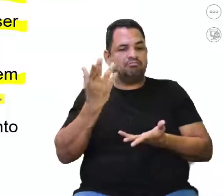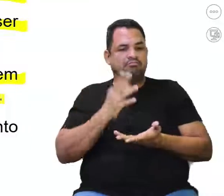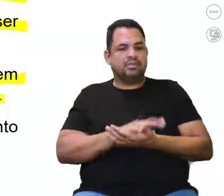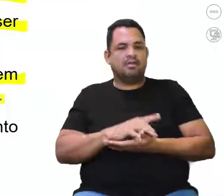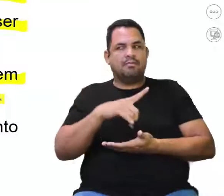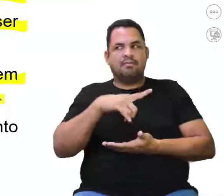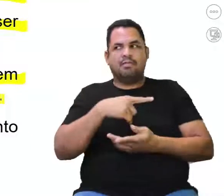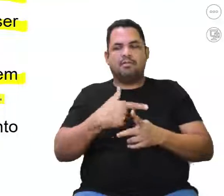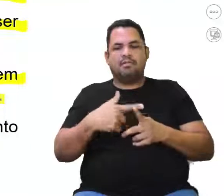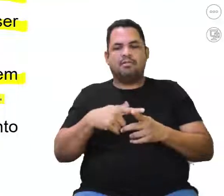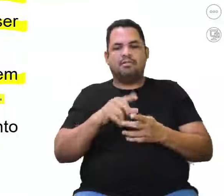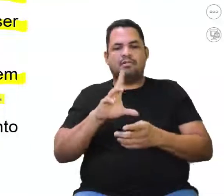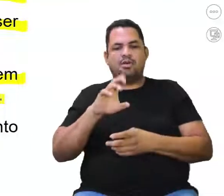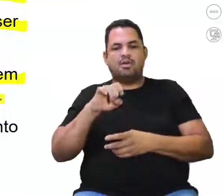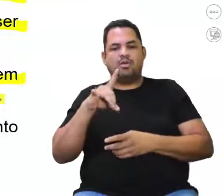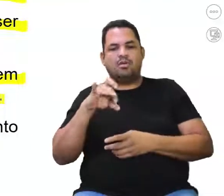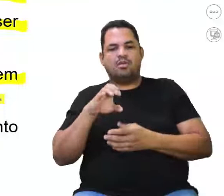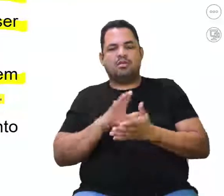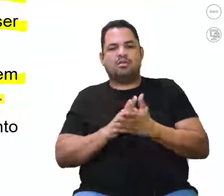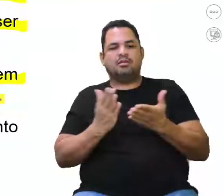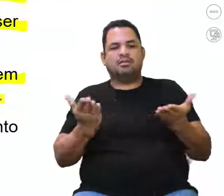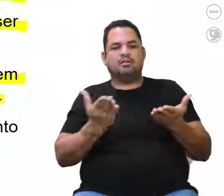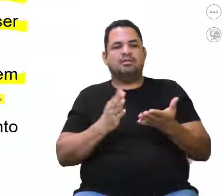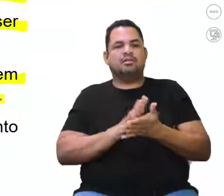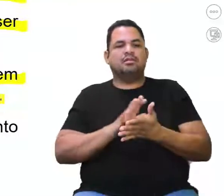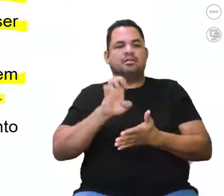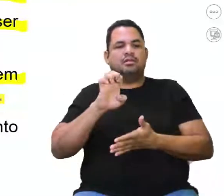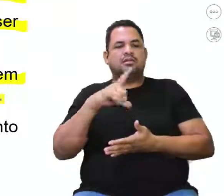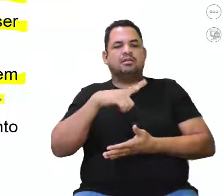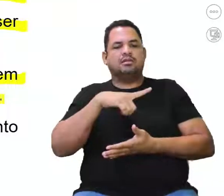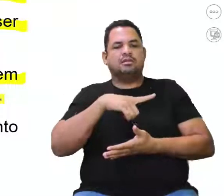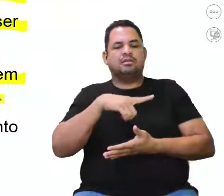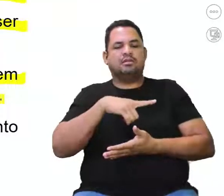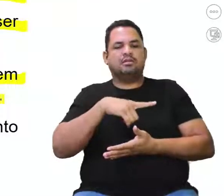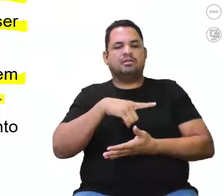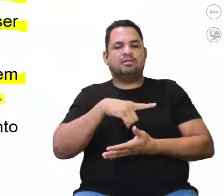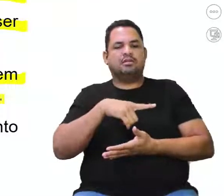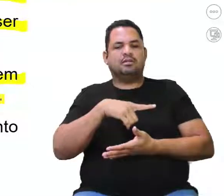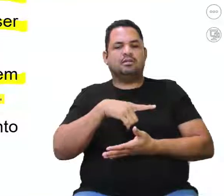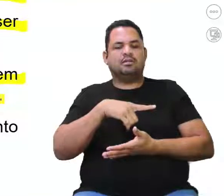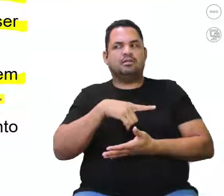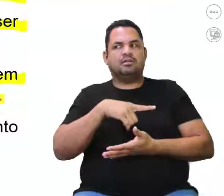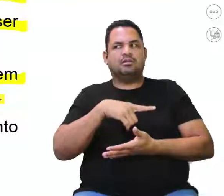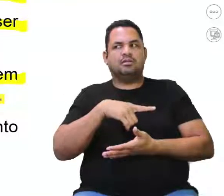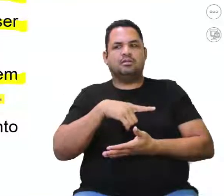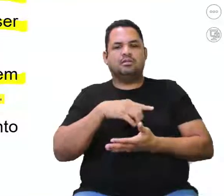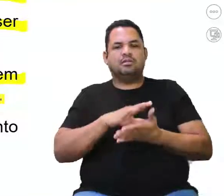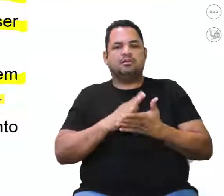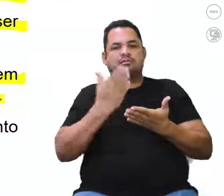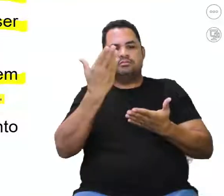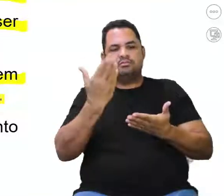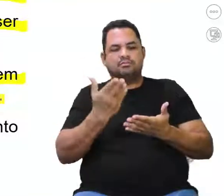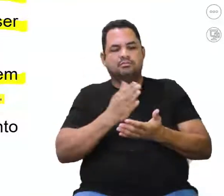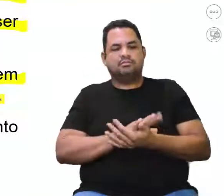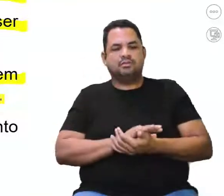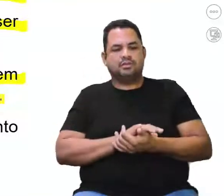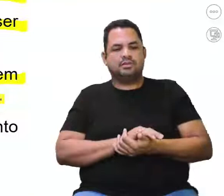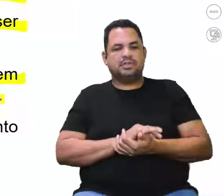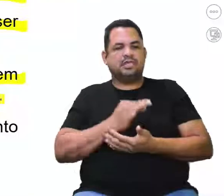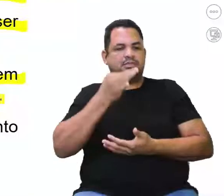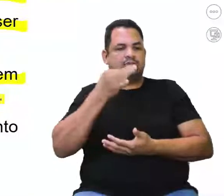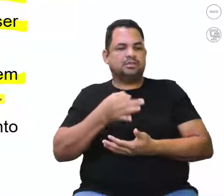lordose. Perfeito. Na letra E aqui, nós também temos, né, que ela também, de cara, já está